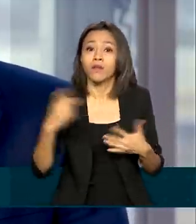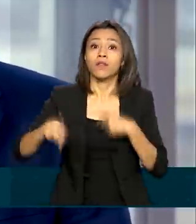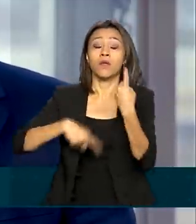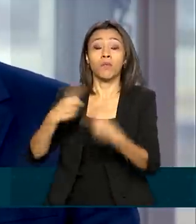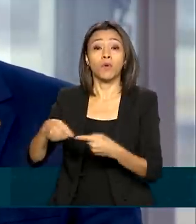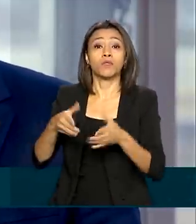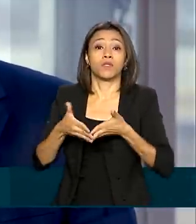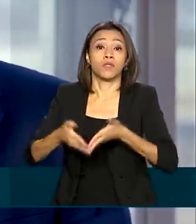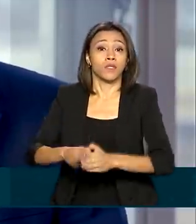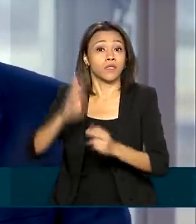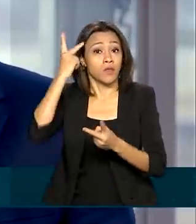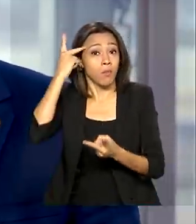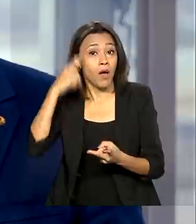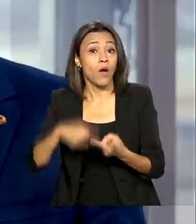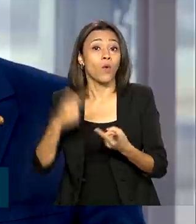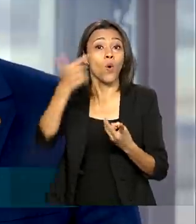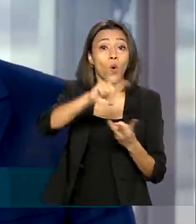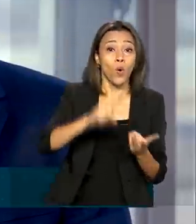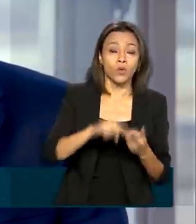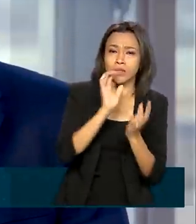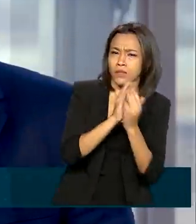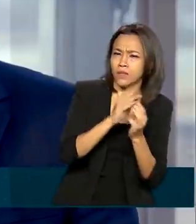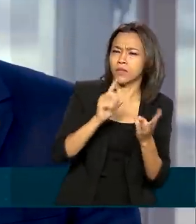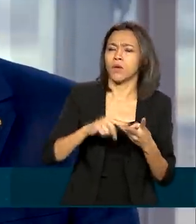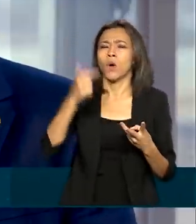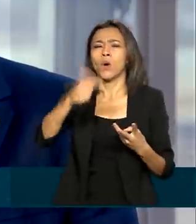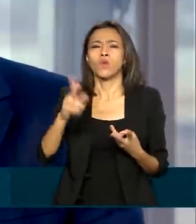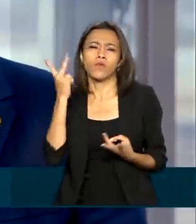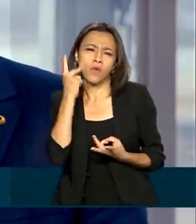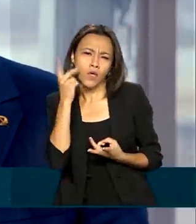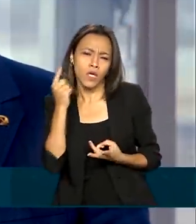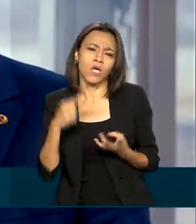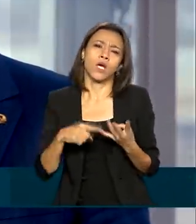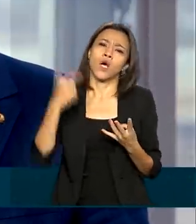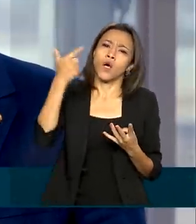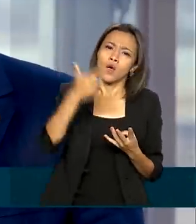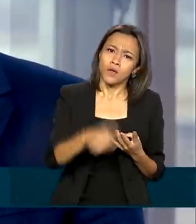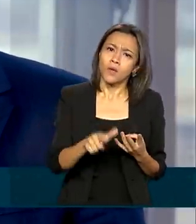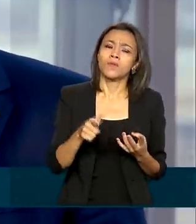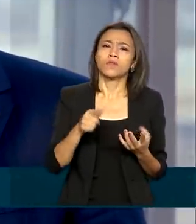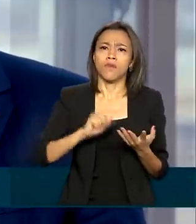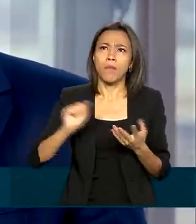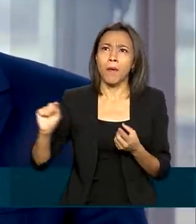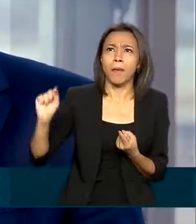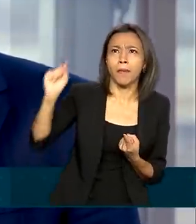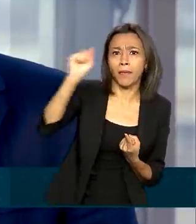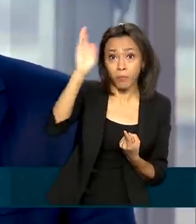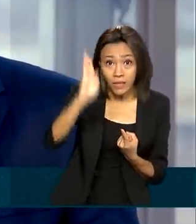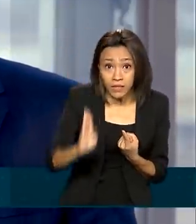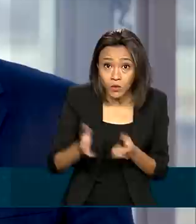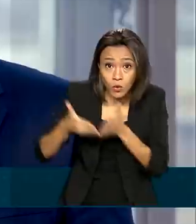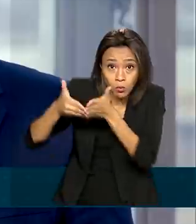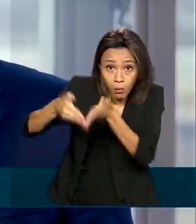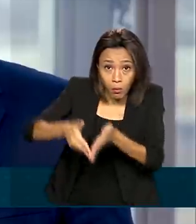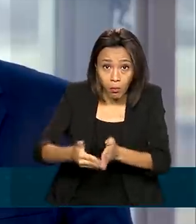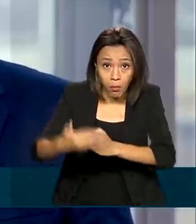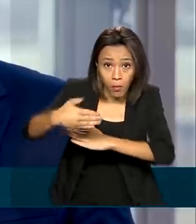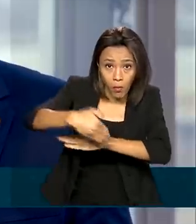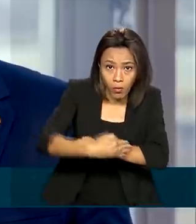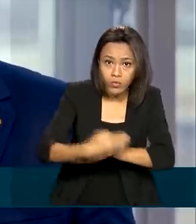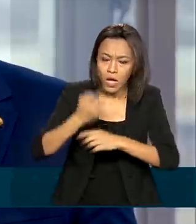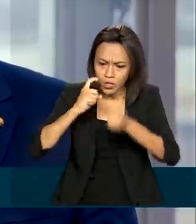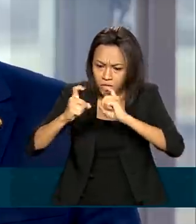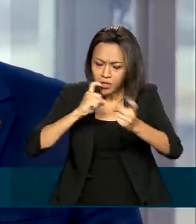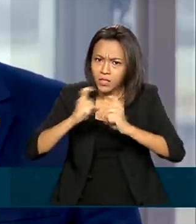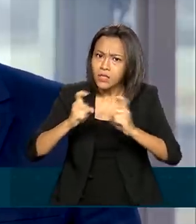no porto de Paranaguá, no porto de Suape, no porto de Fortaleza, no porto de Ceará. Então, a decisão de profissionais da gestão